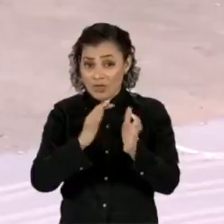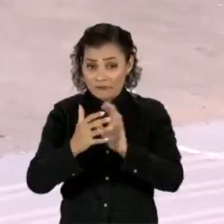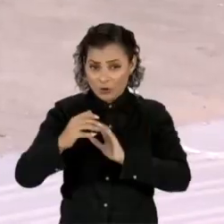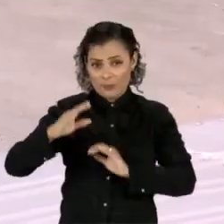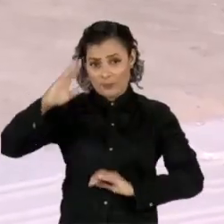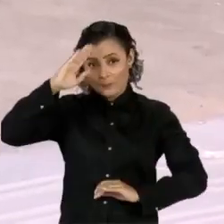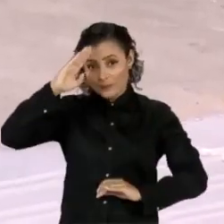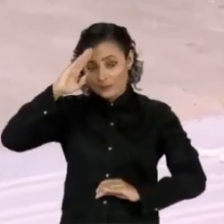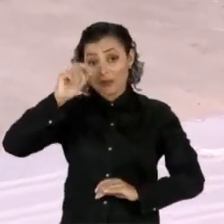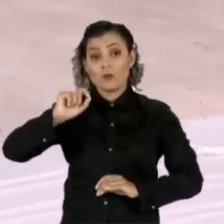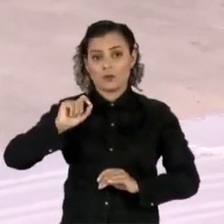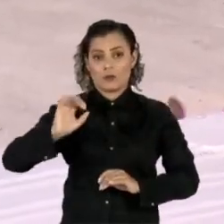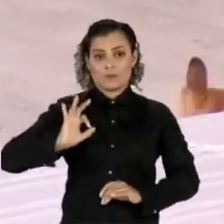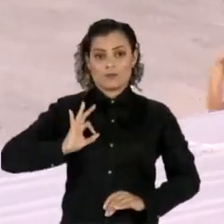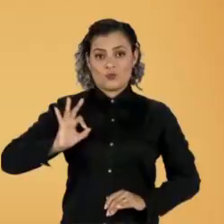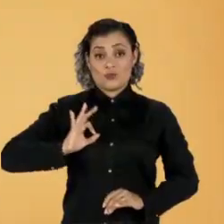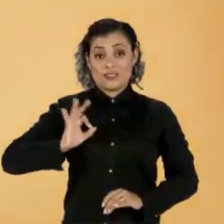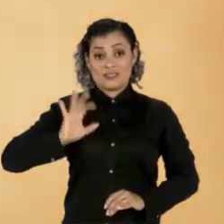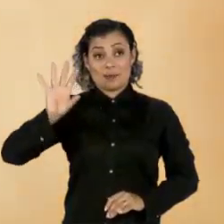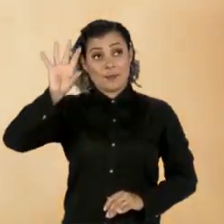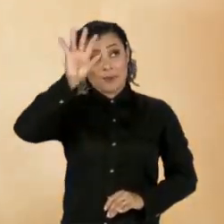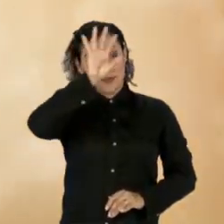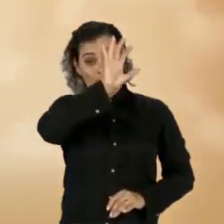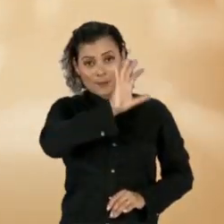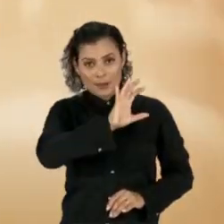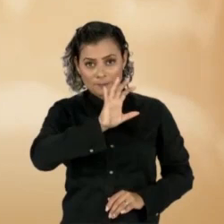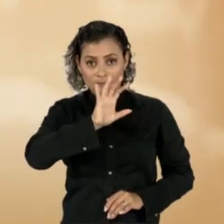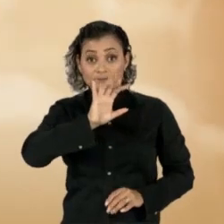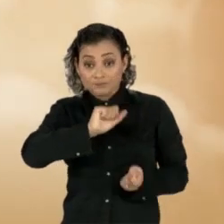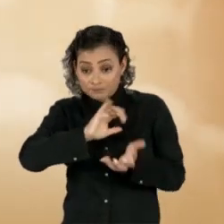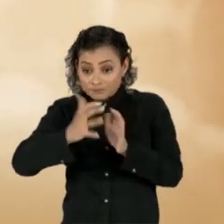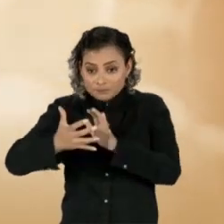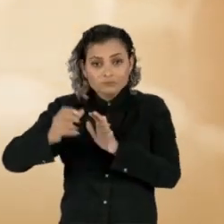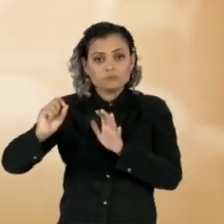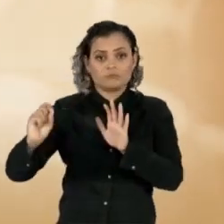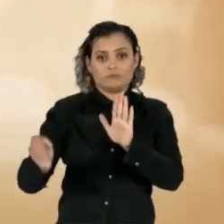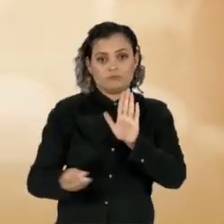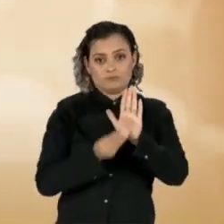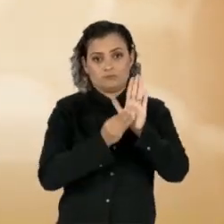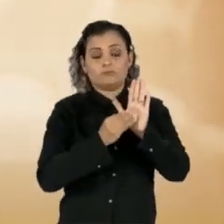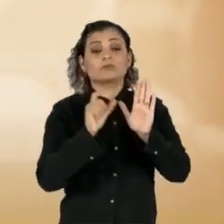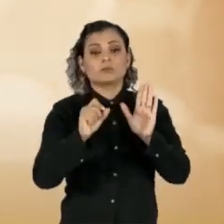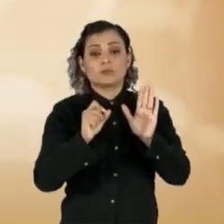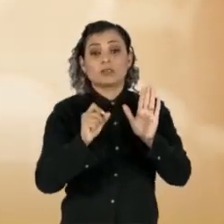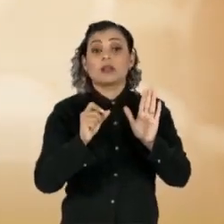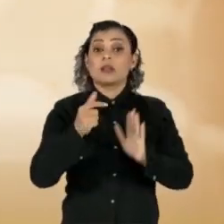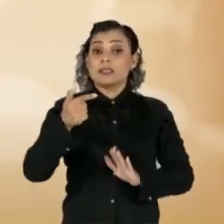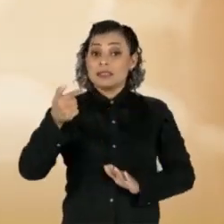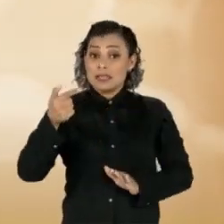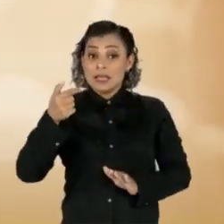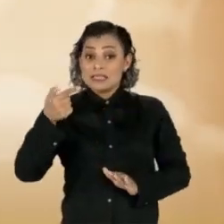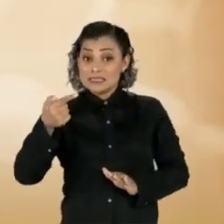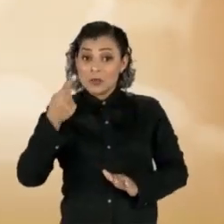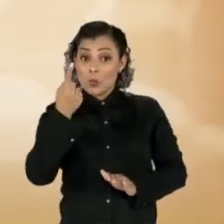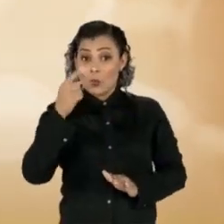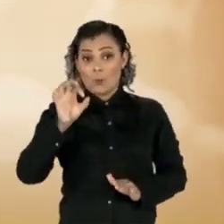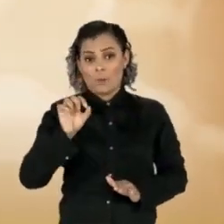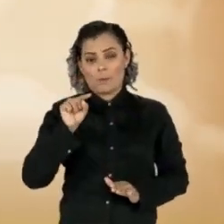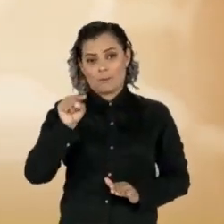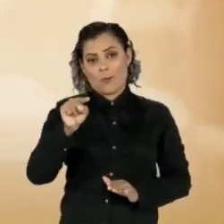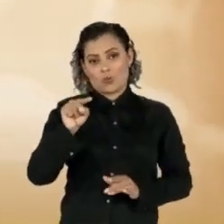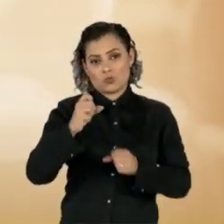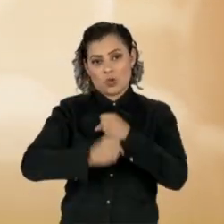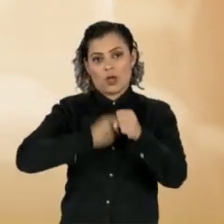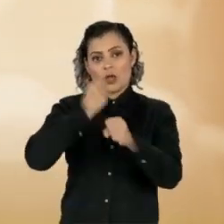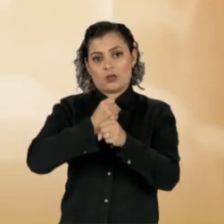militares a força policial dos estados. Na reforma, os militares propõem aumentar a alíquota de contribuição em 1 ponto percentual ao